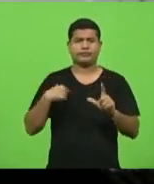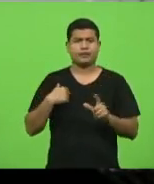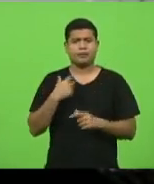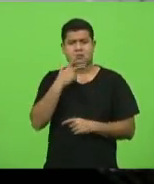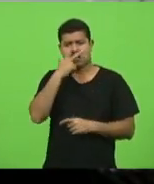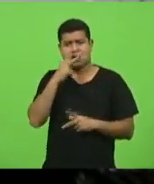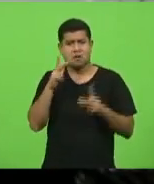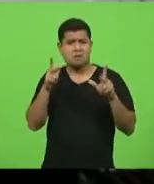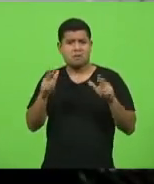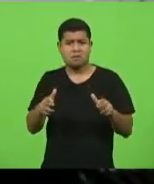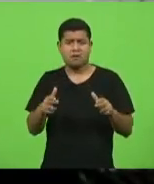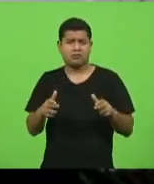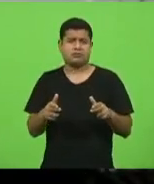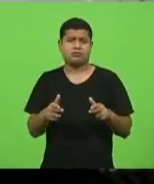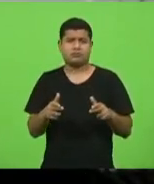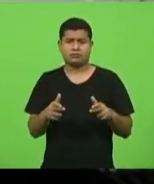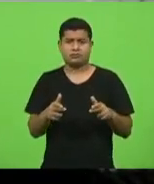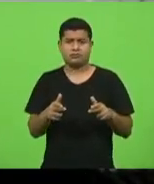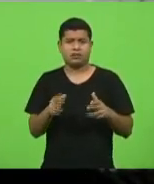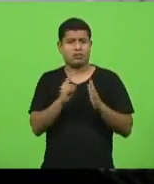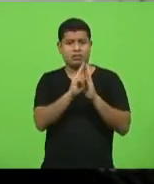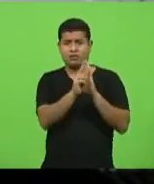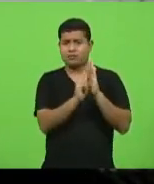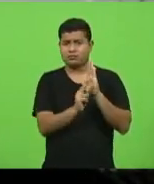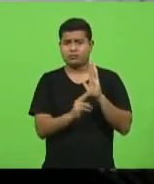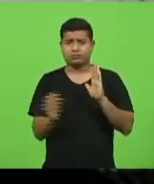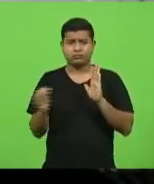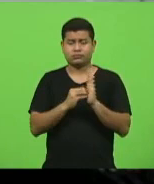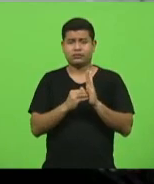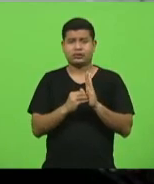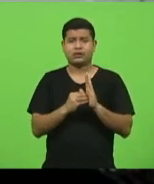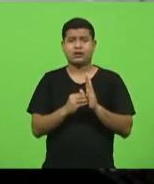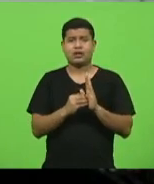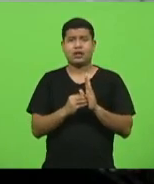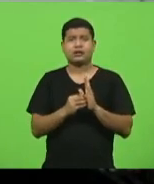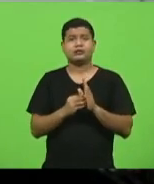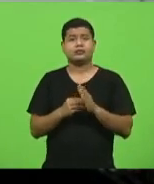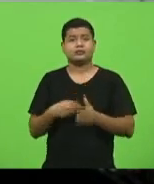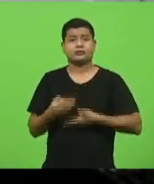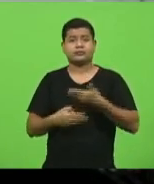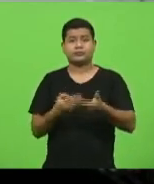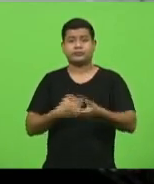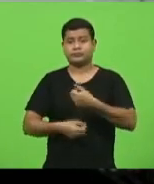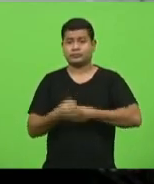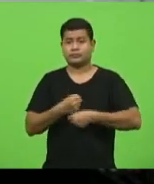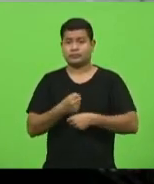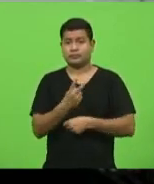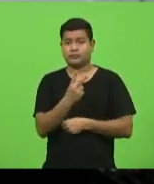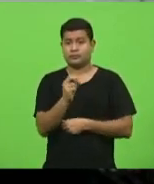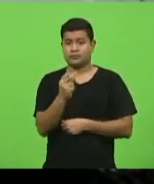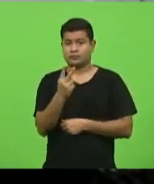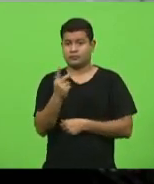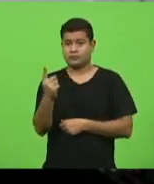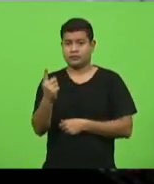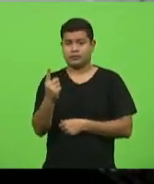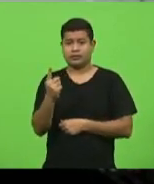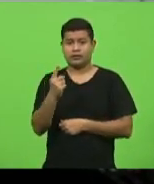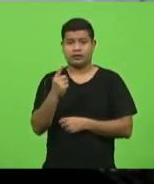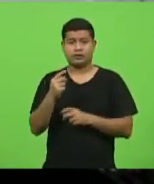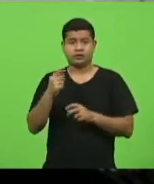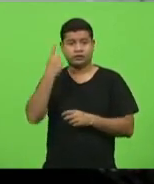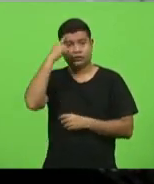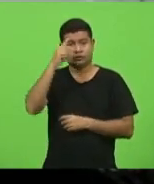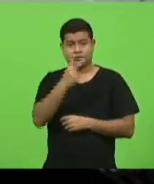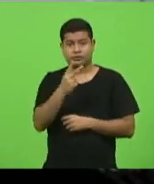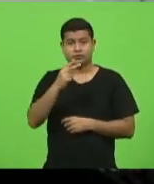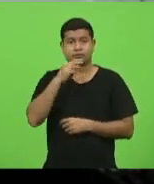solicitados no processo de 2021, 2 de março. Por quê?